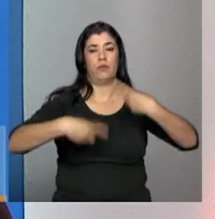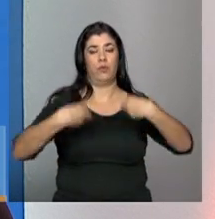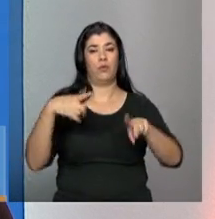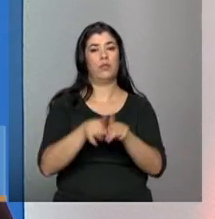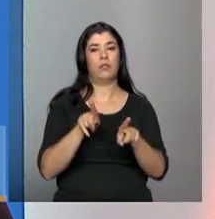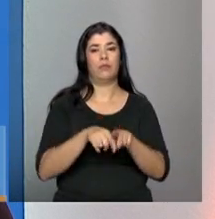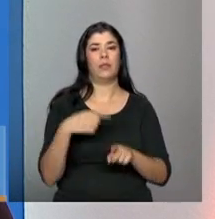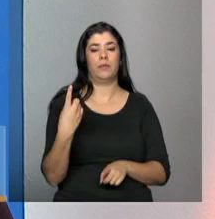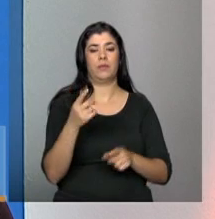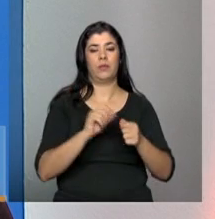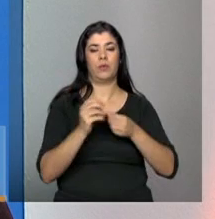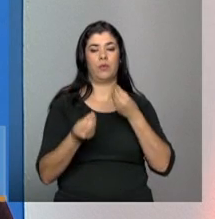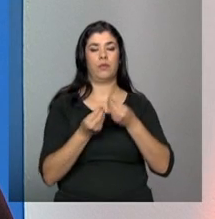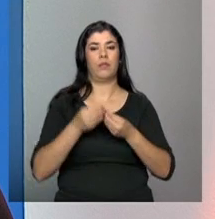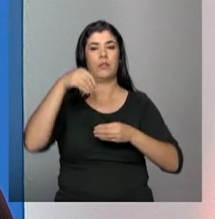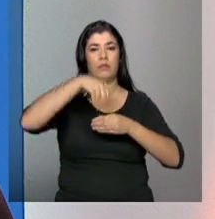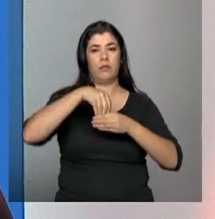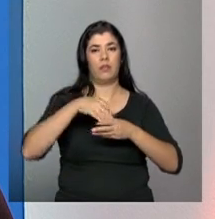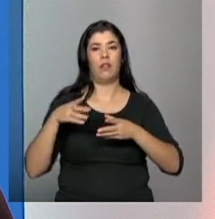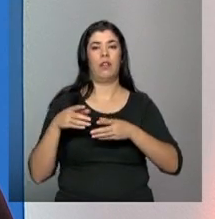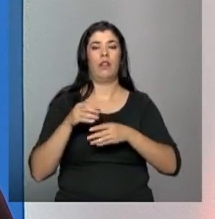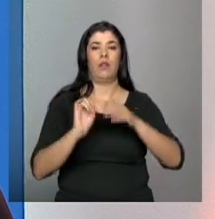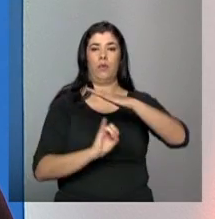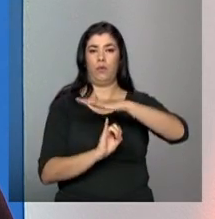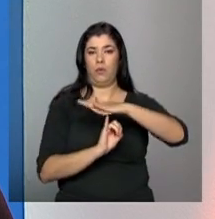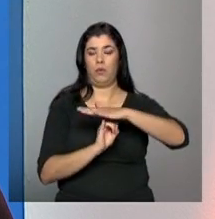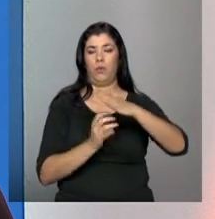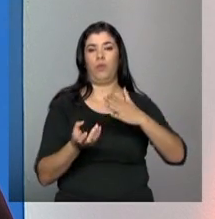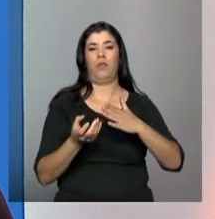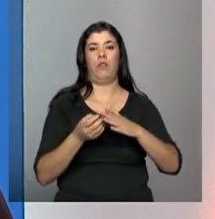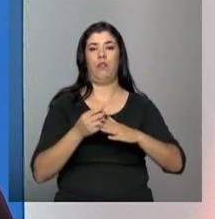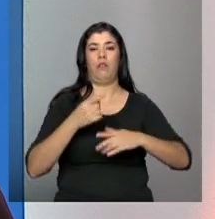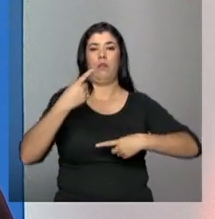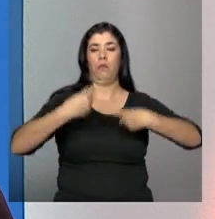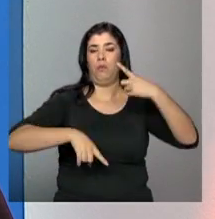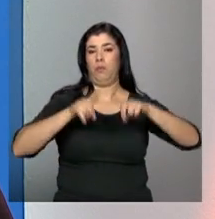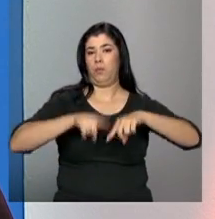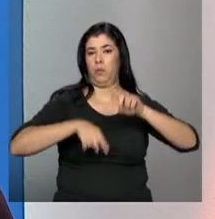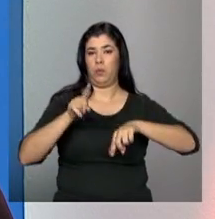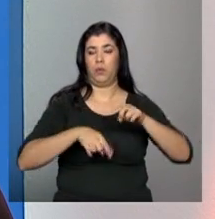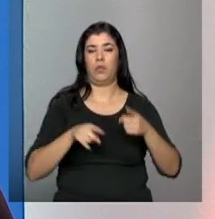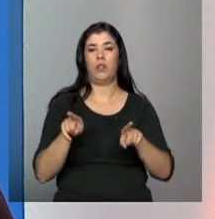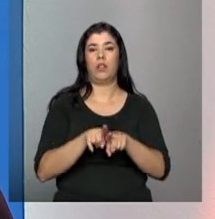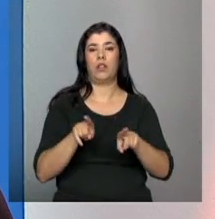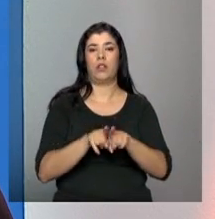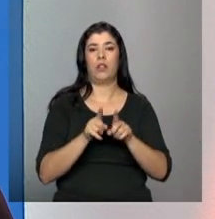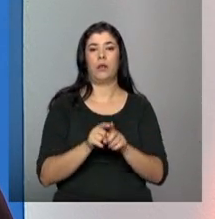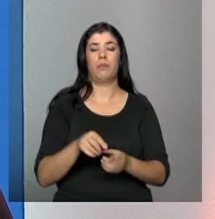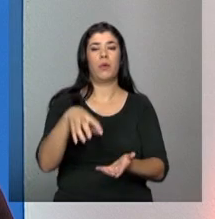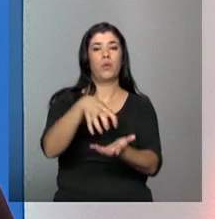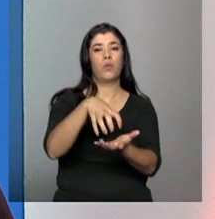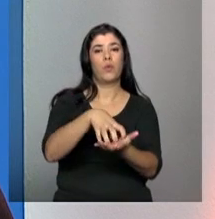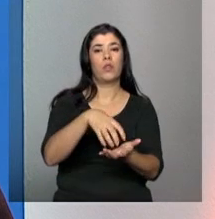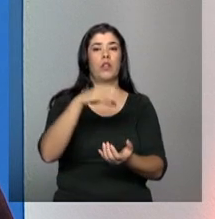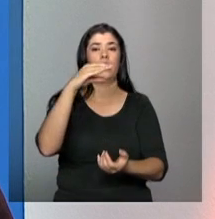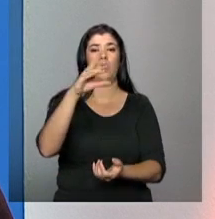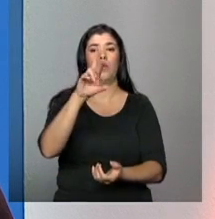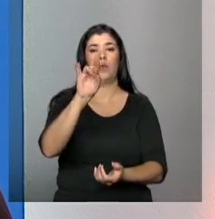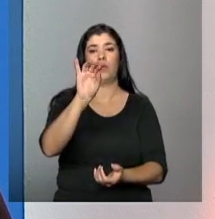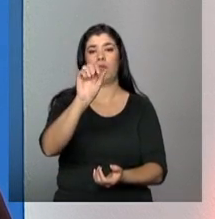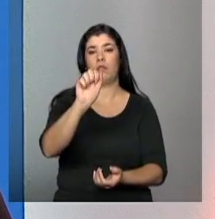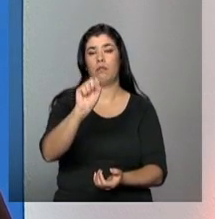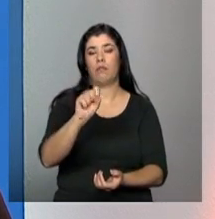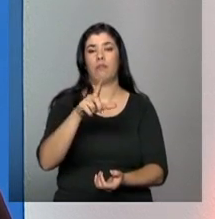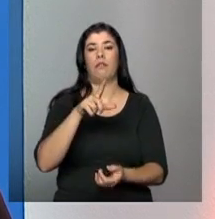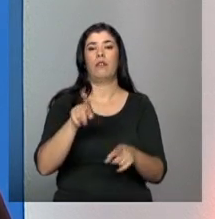são feitas nas entidades, nos equipamentos, nos centros de referência de Assistência Social, nos CREAS, que é o